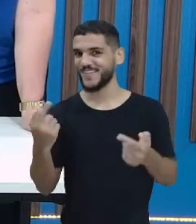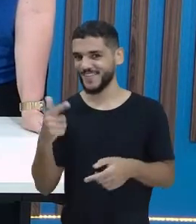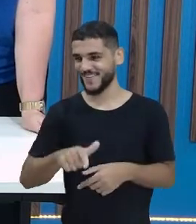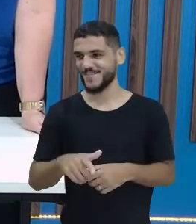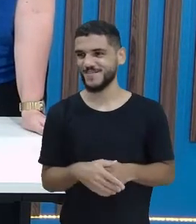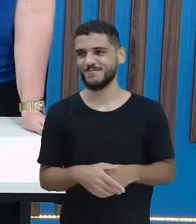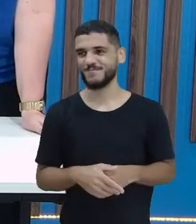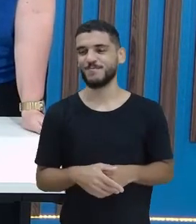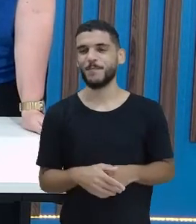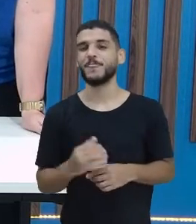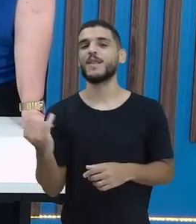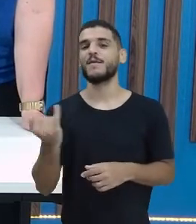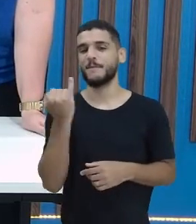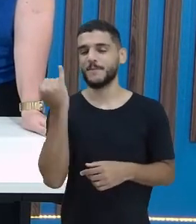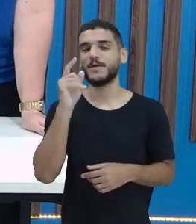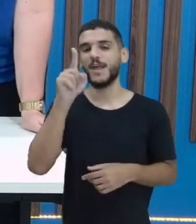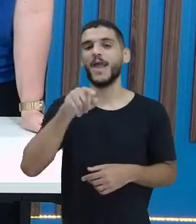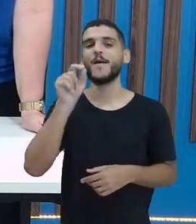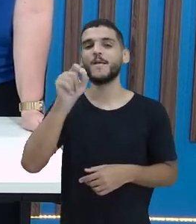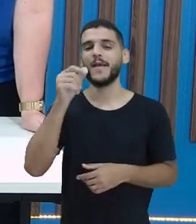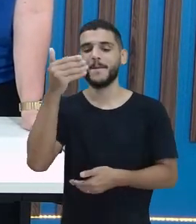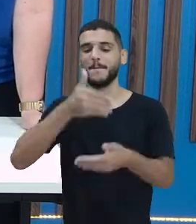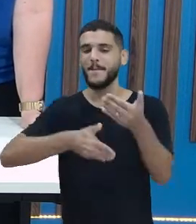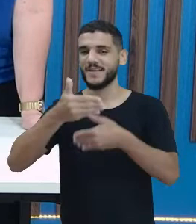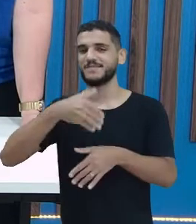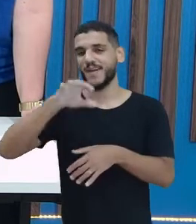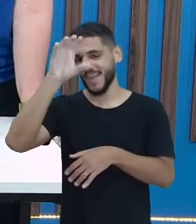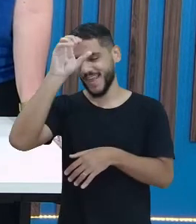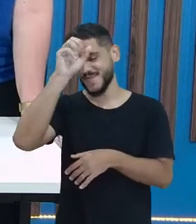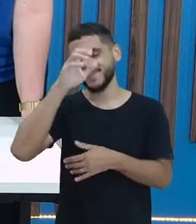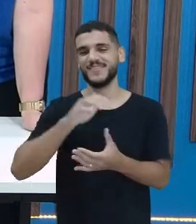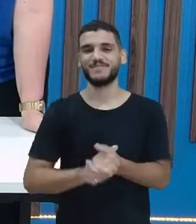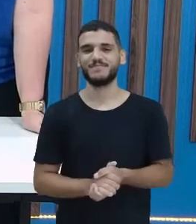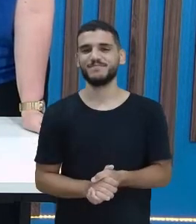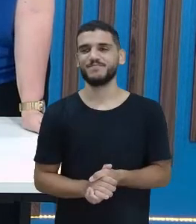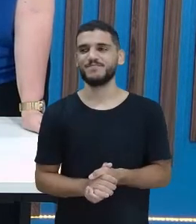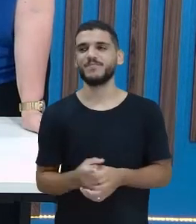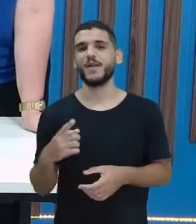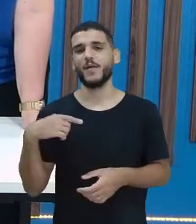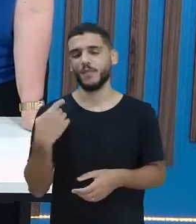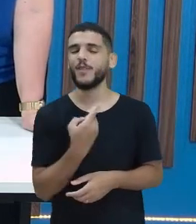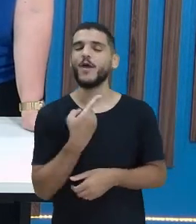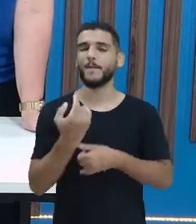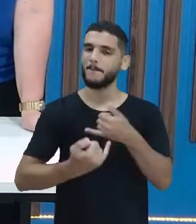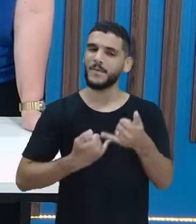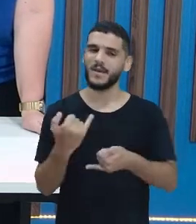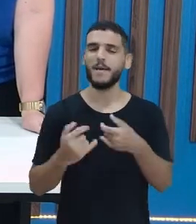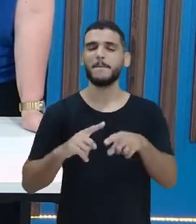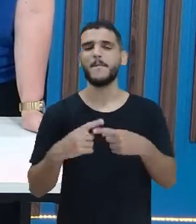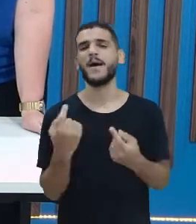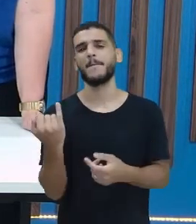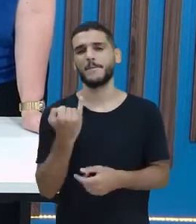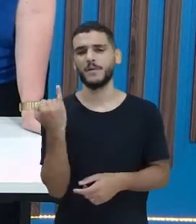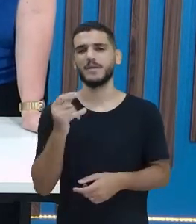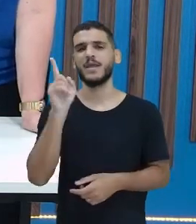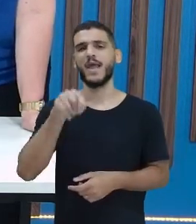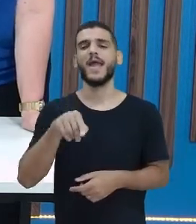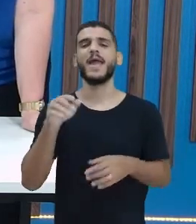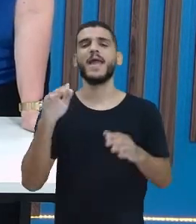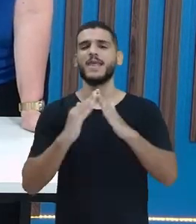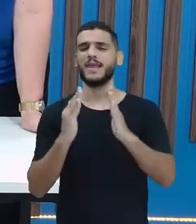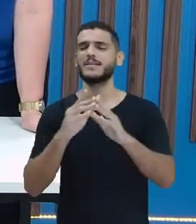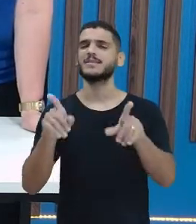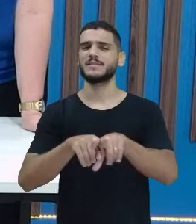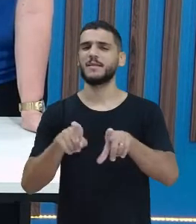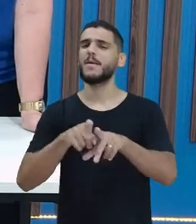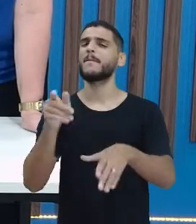Olha. Mas o importante é brincar pra aprender. e aprender. A gente faz essas brincadeirinhas, mas o importante é você fazer em casa também.